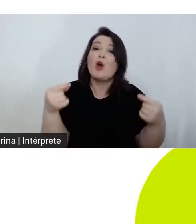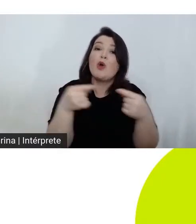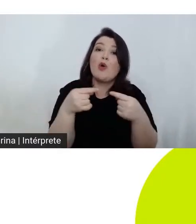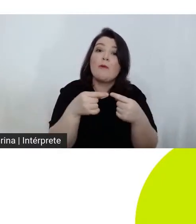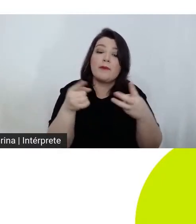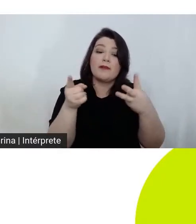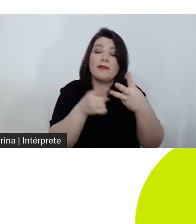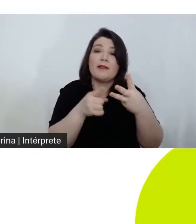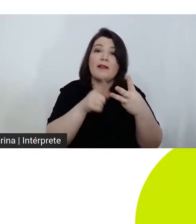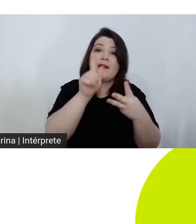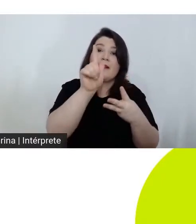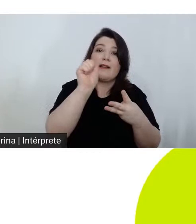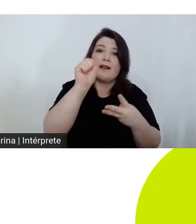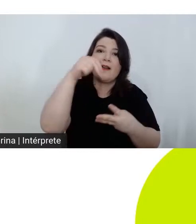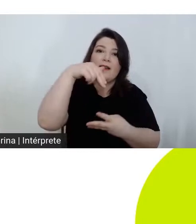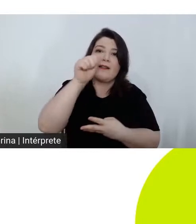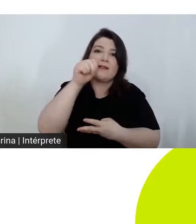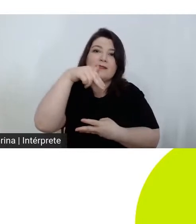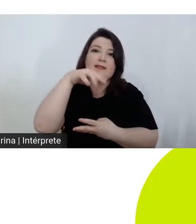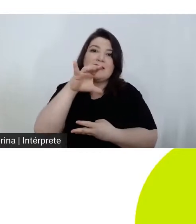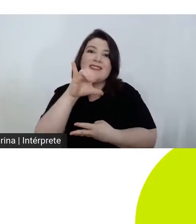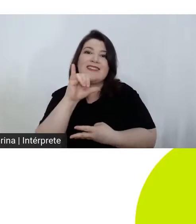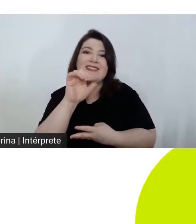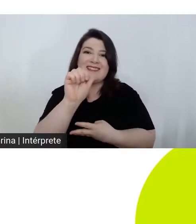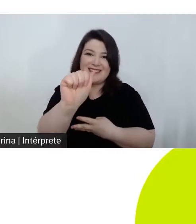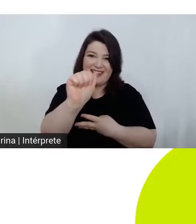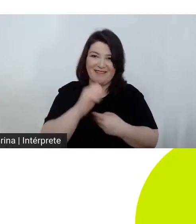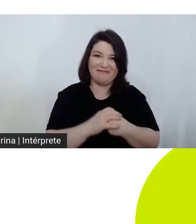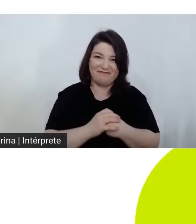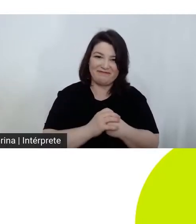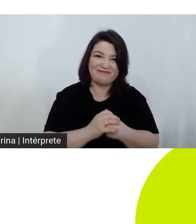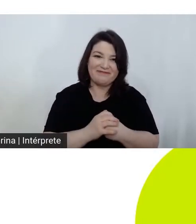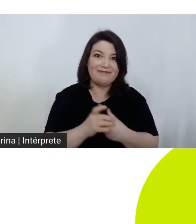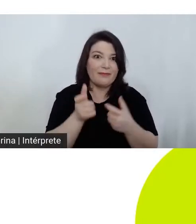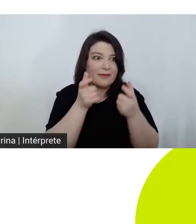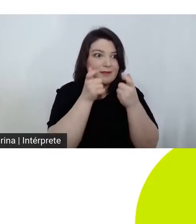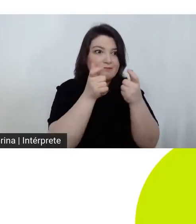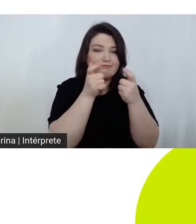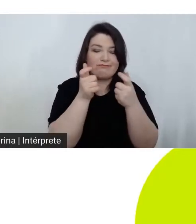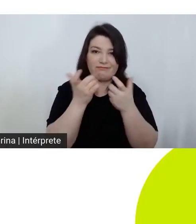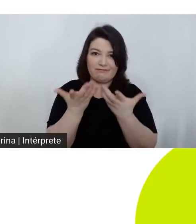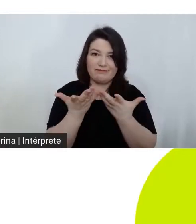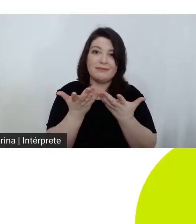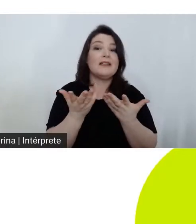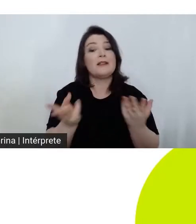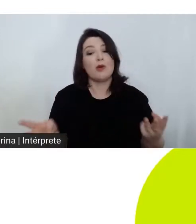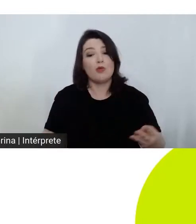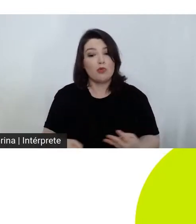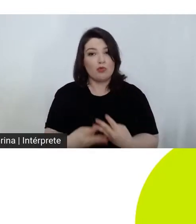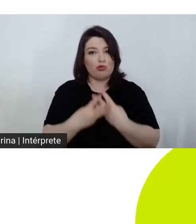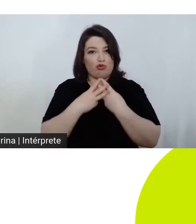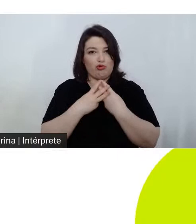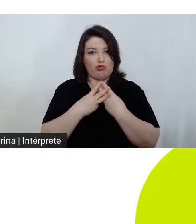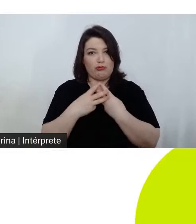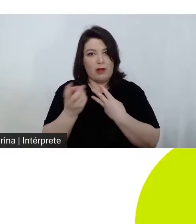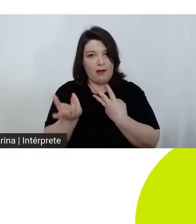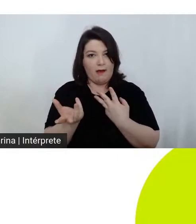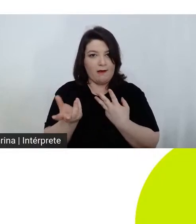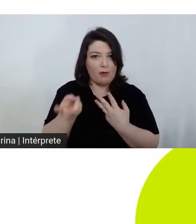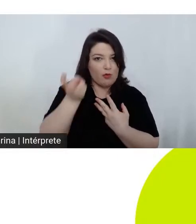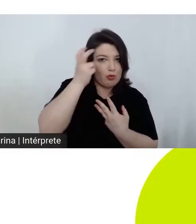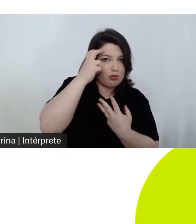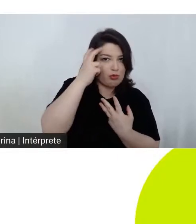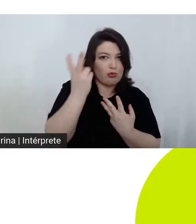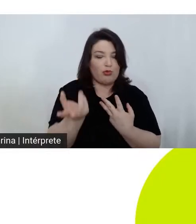mas quando lemos também o Novo Testamento ou seja na cultura judaico-cristã a ganância ou